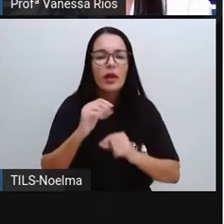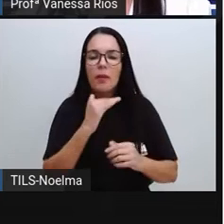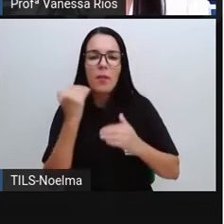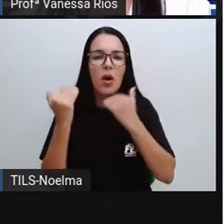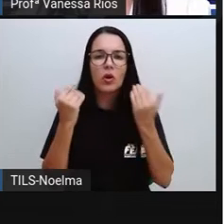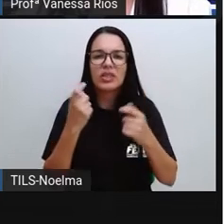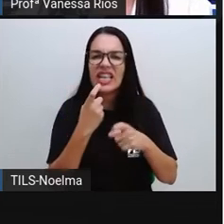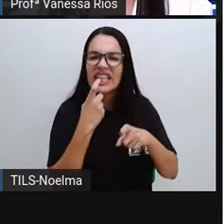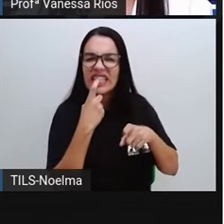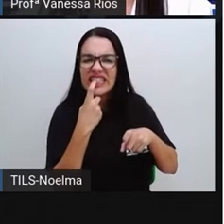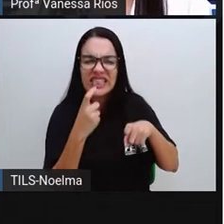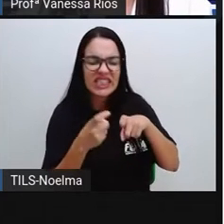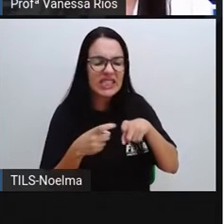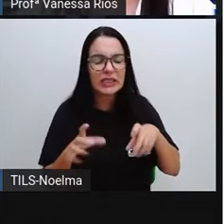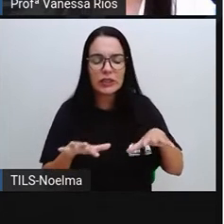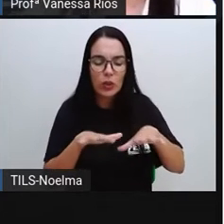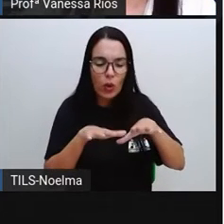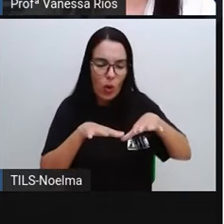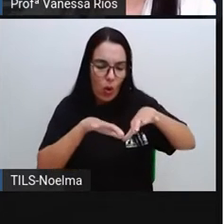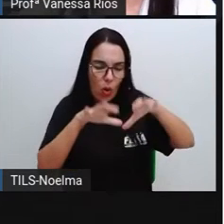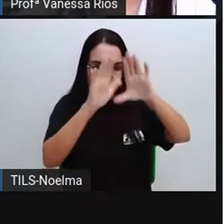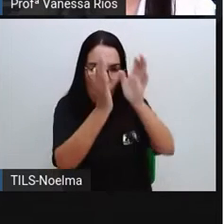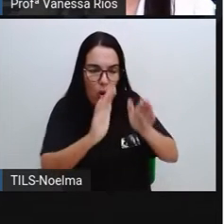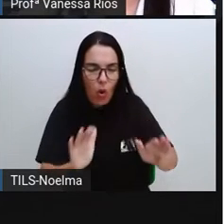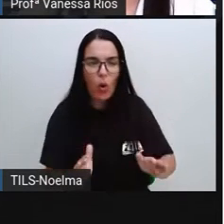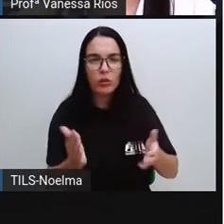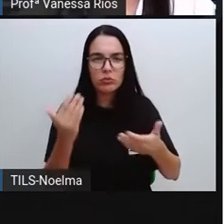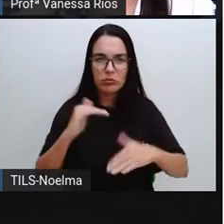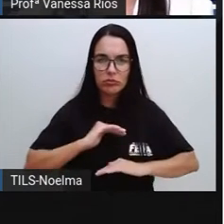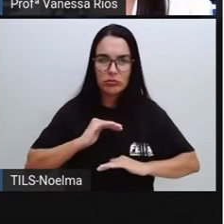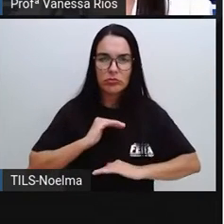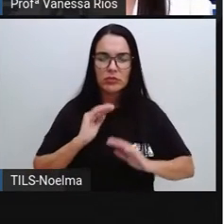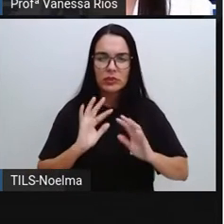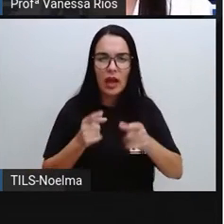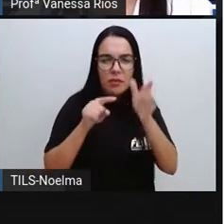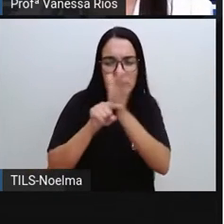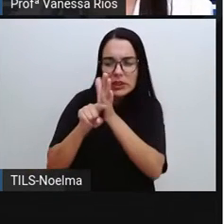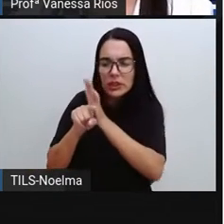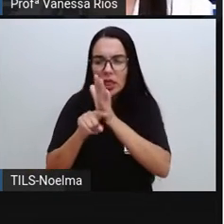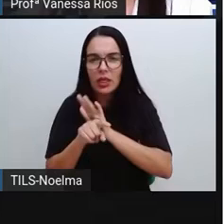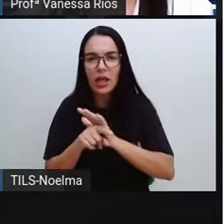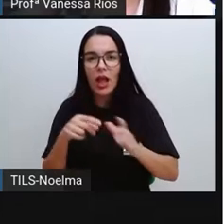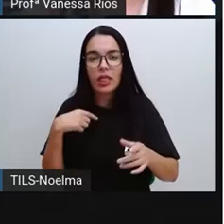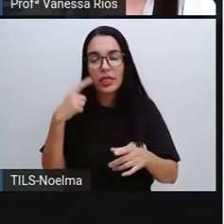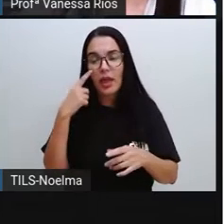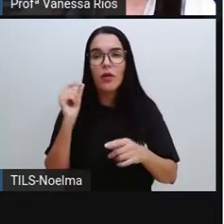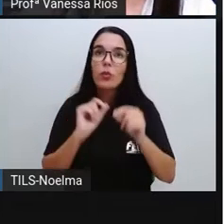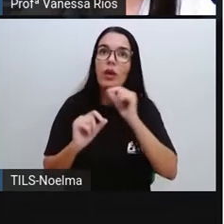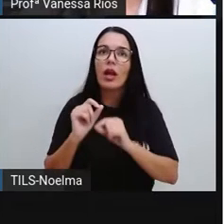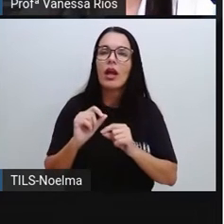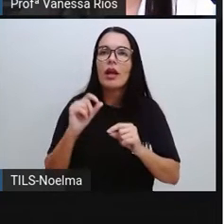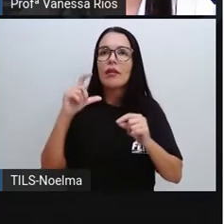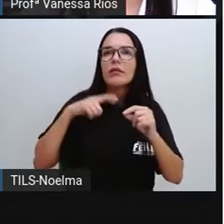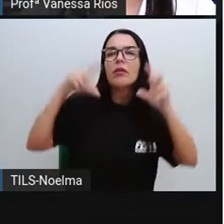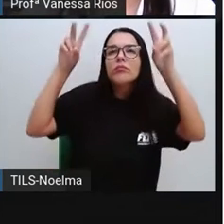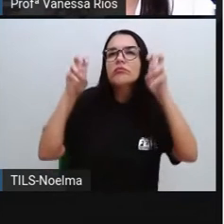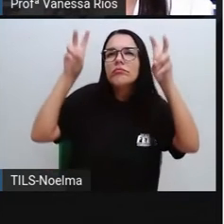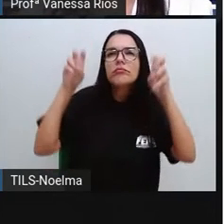achados, que encontram e vão estudando e vão pesquisando, elaboram teorias